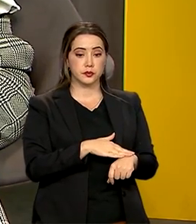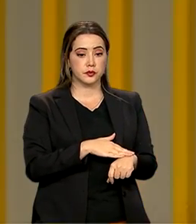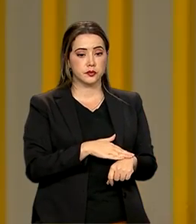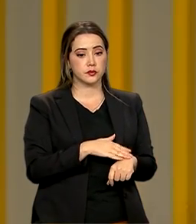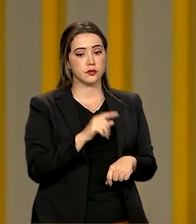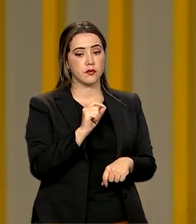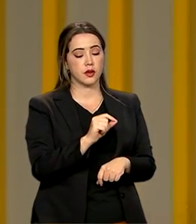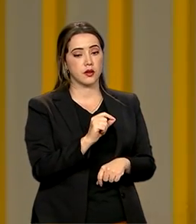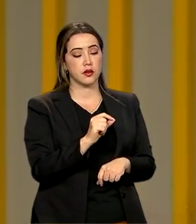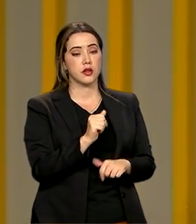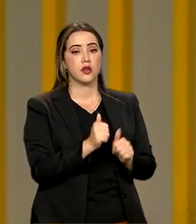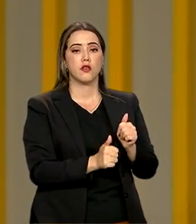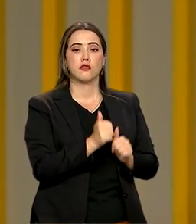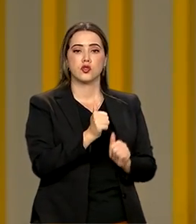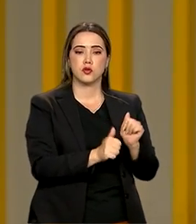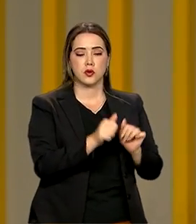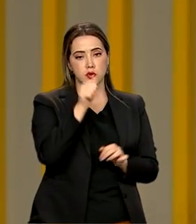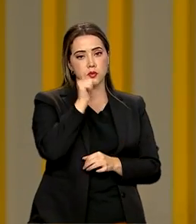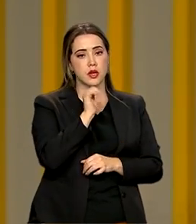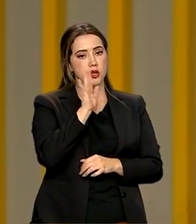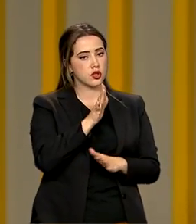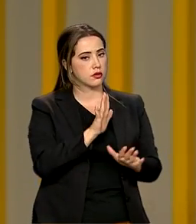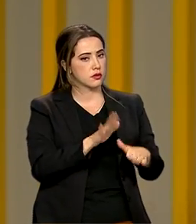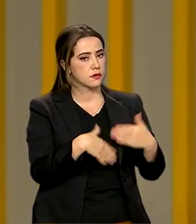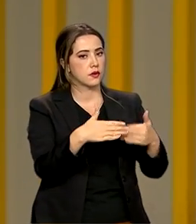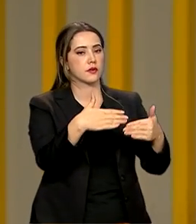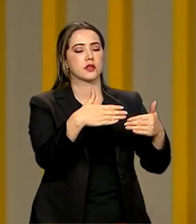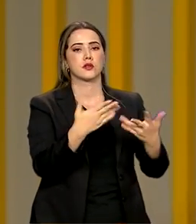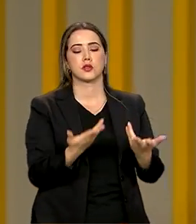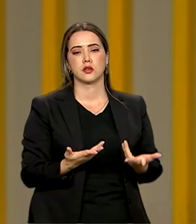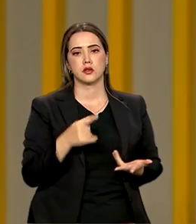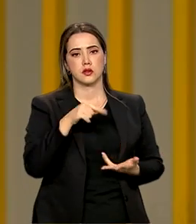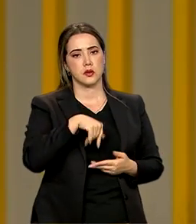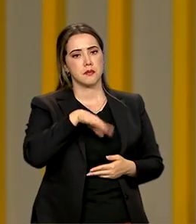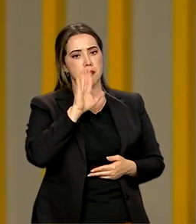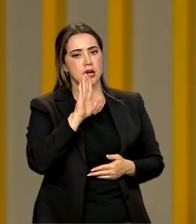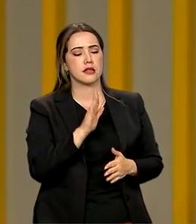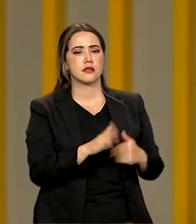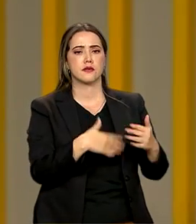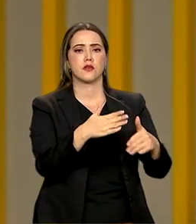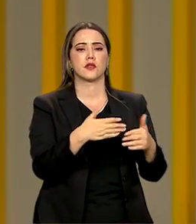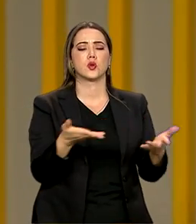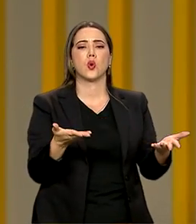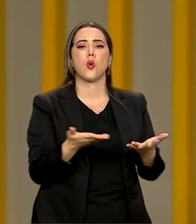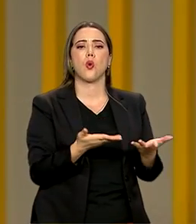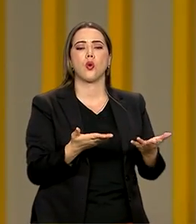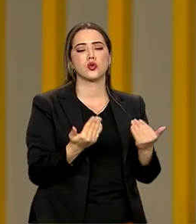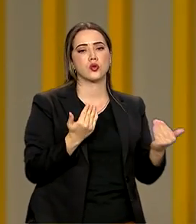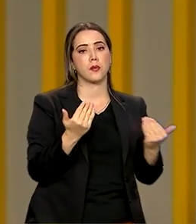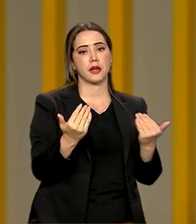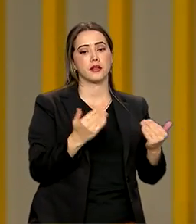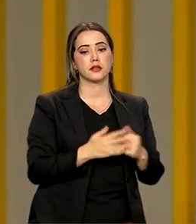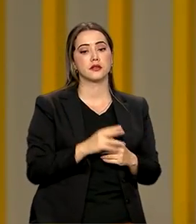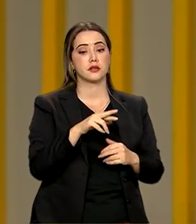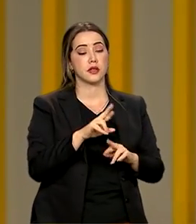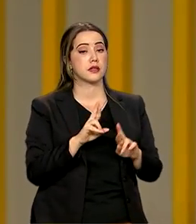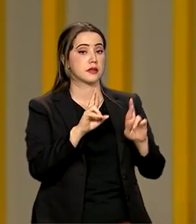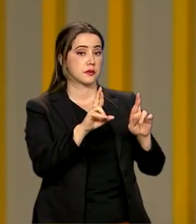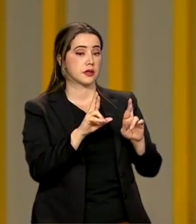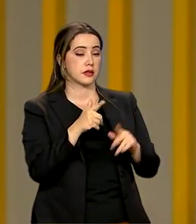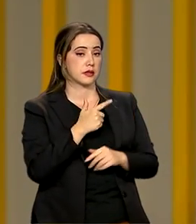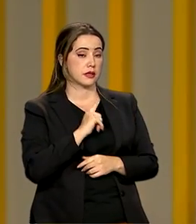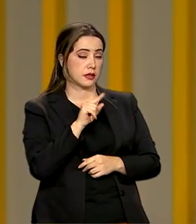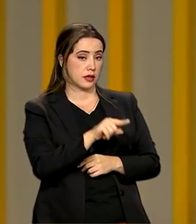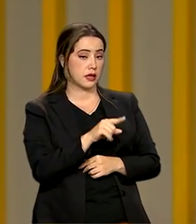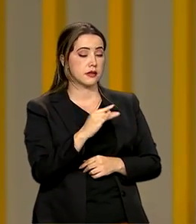que o futebol feminino já estará desenvolvido, ou mais desenvolvido do que hoje. E é essa a expectativa que se tem.